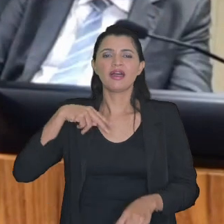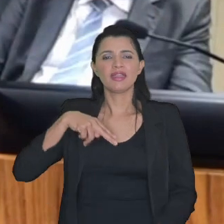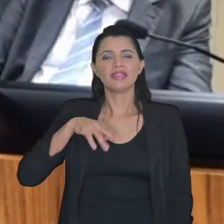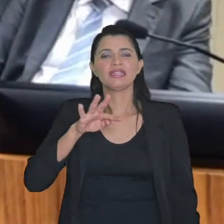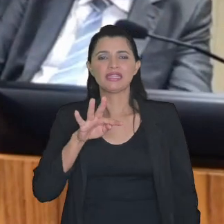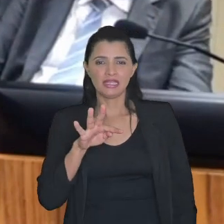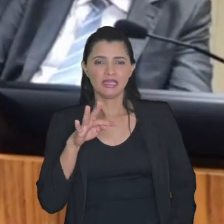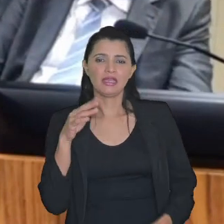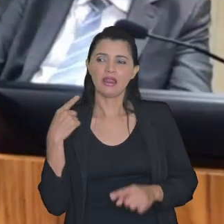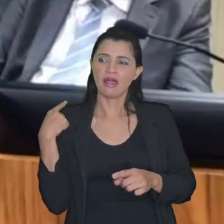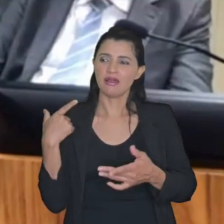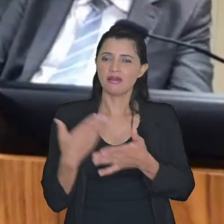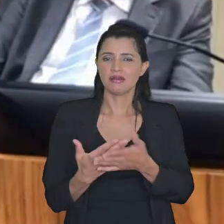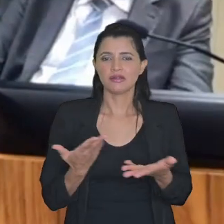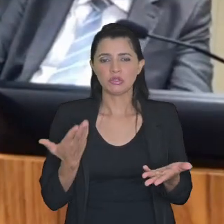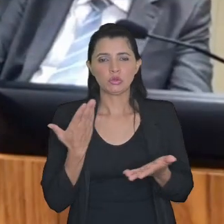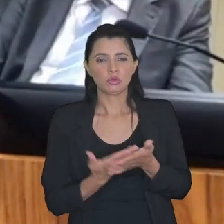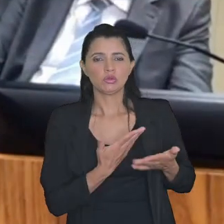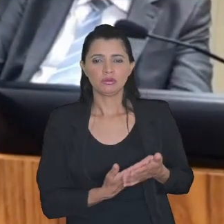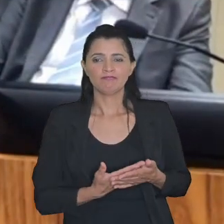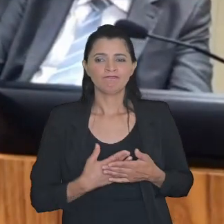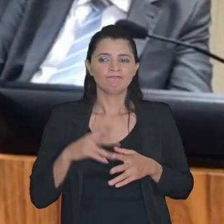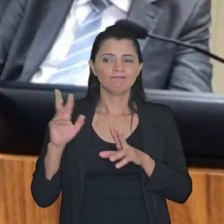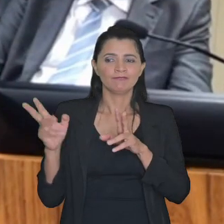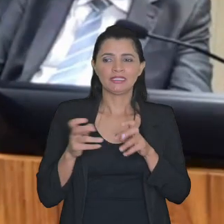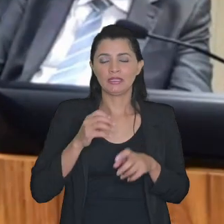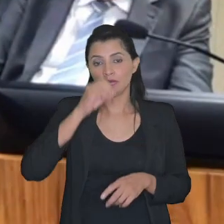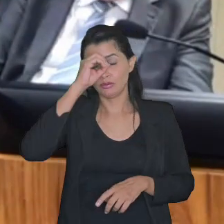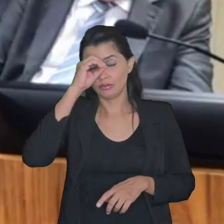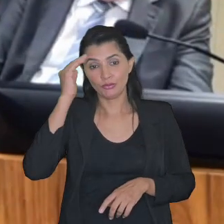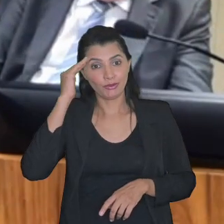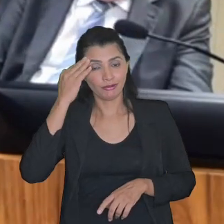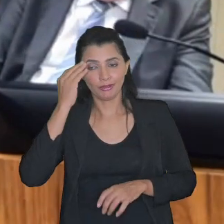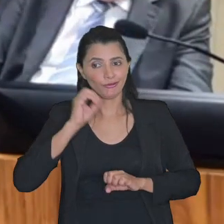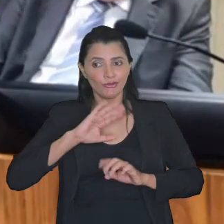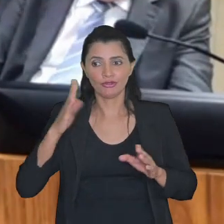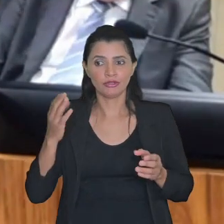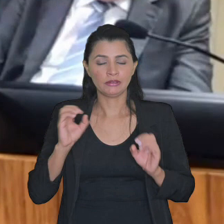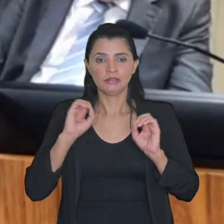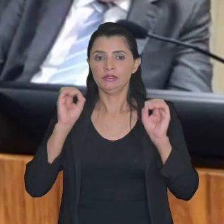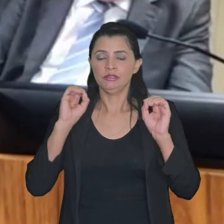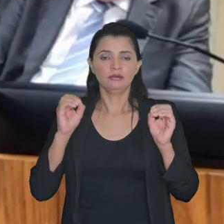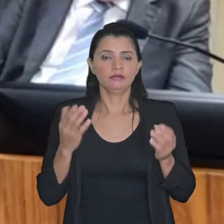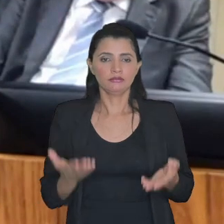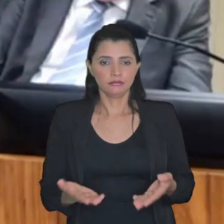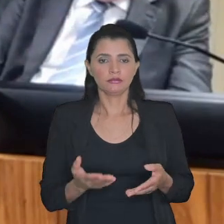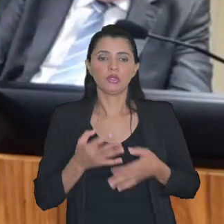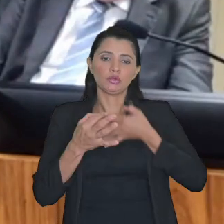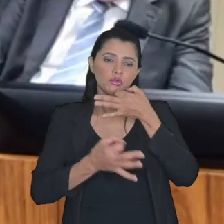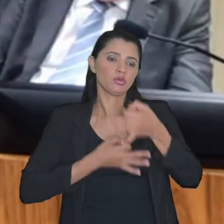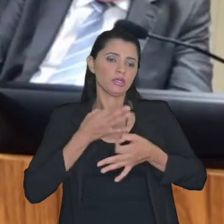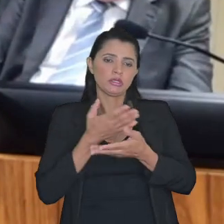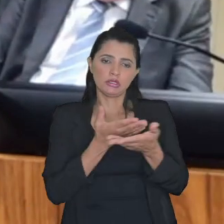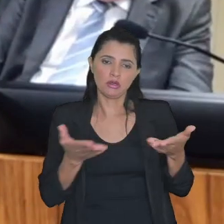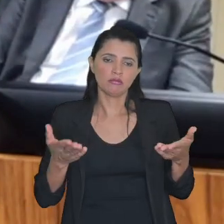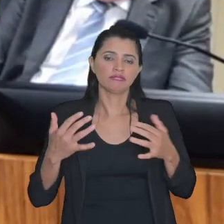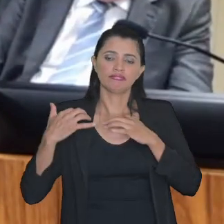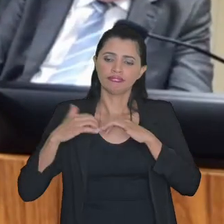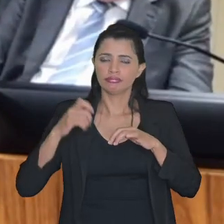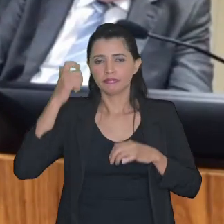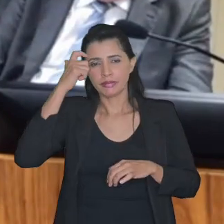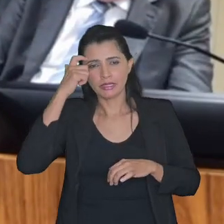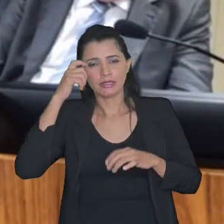EMP mas a gente percebe que não entende nada então mera sugestão para que